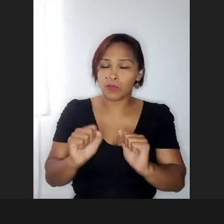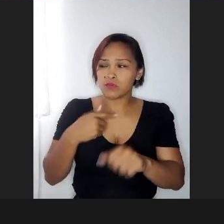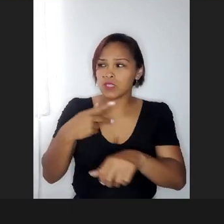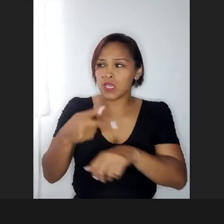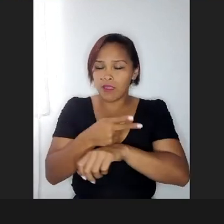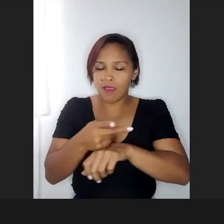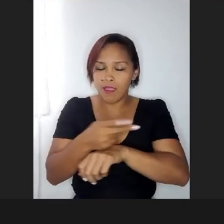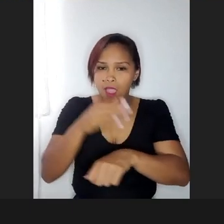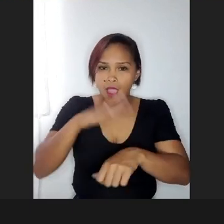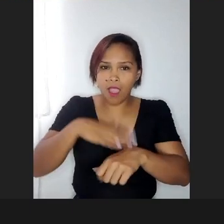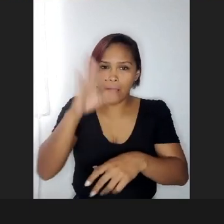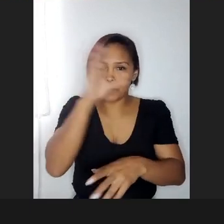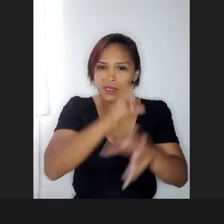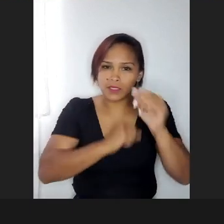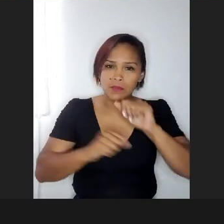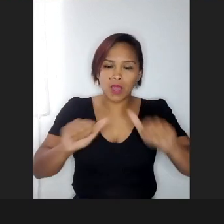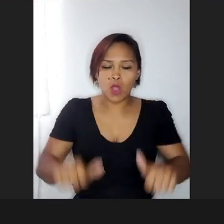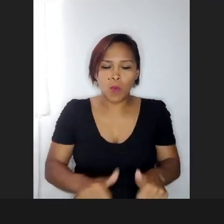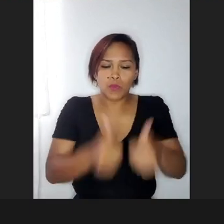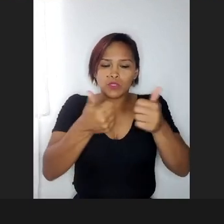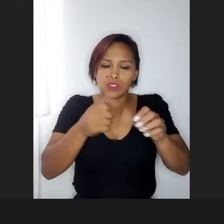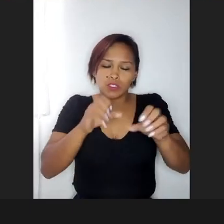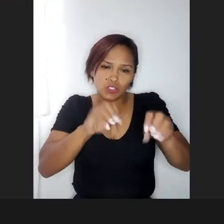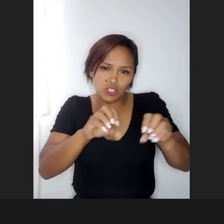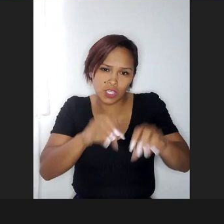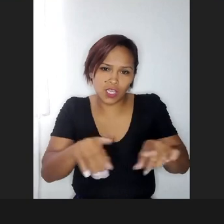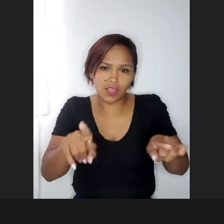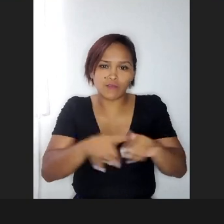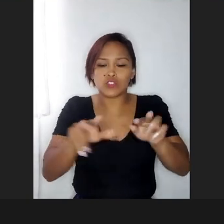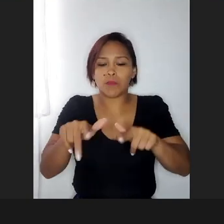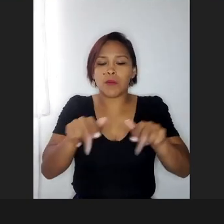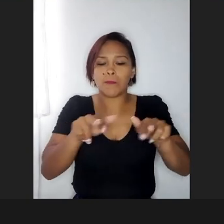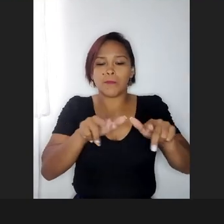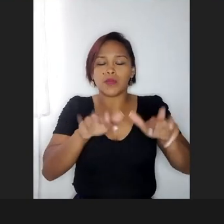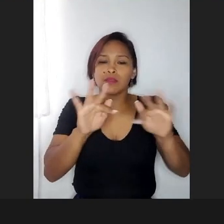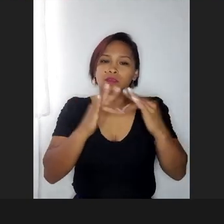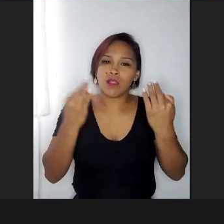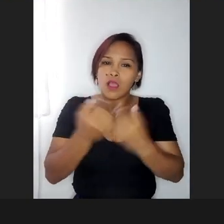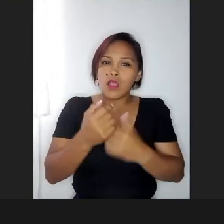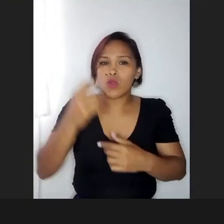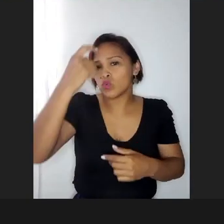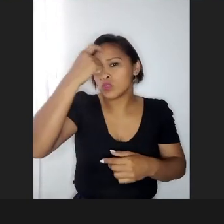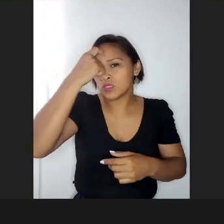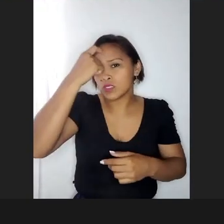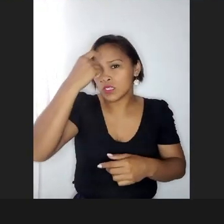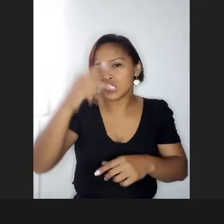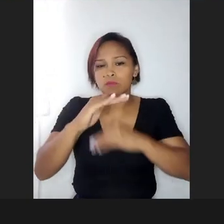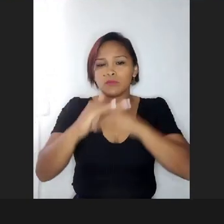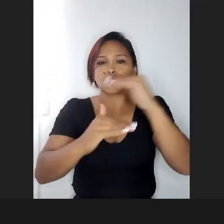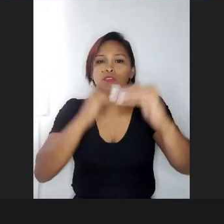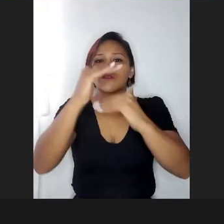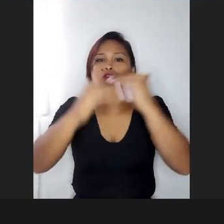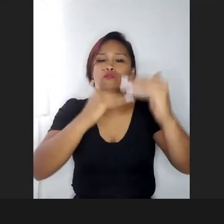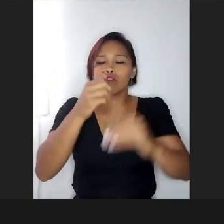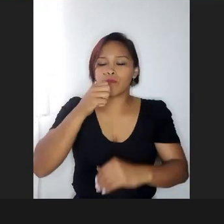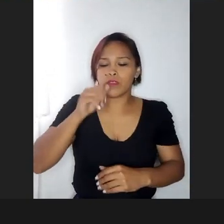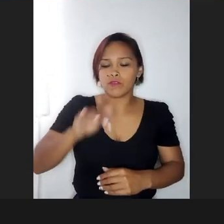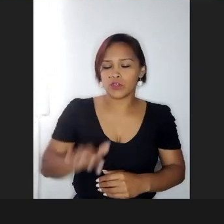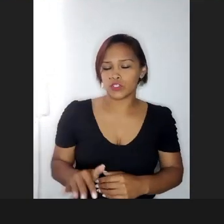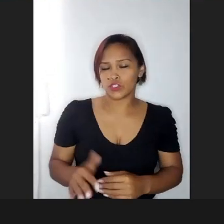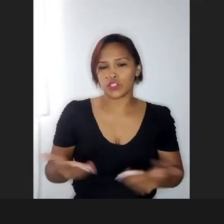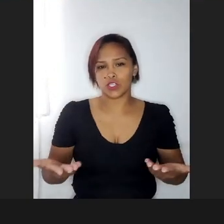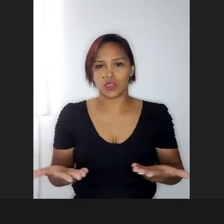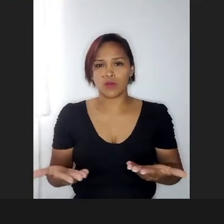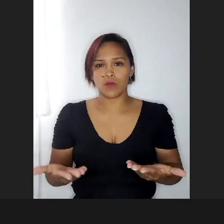sobre educação positiva, sobre essa parentalidade, mais consciente, sobre desenvolvimento infantil, mas,